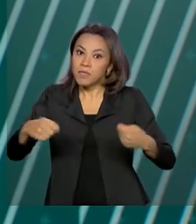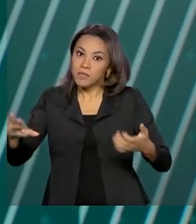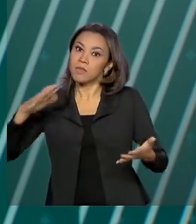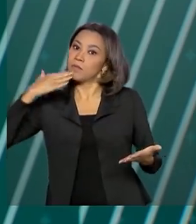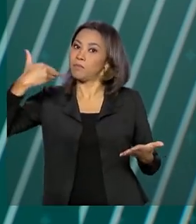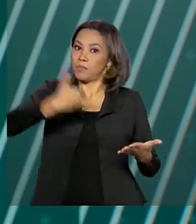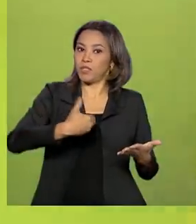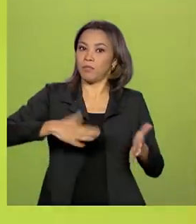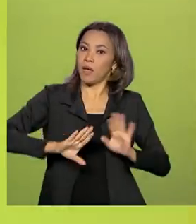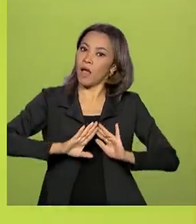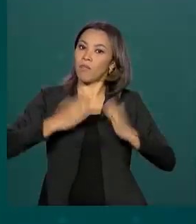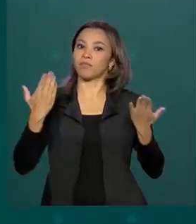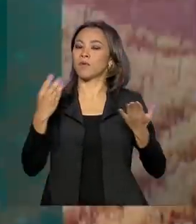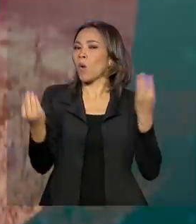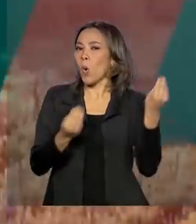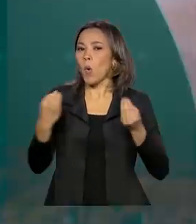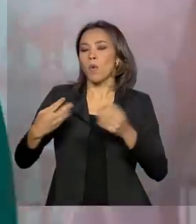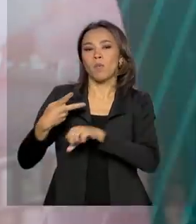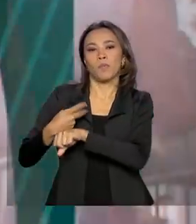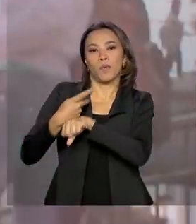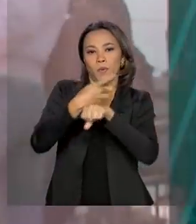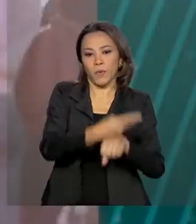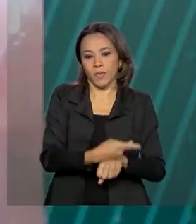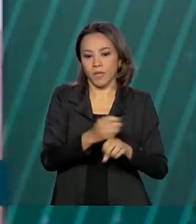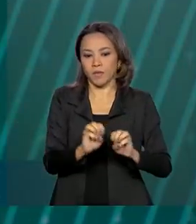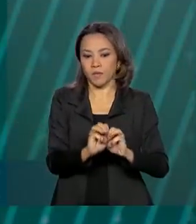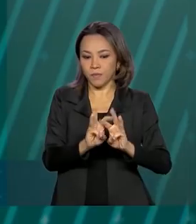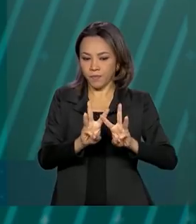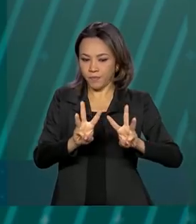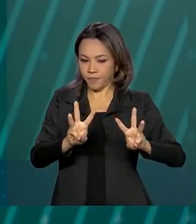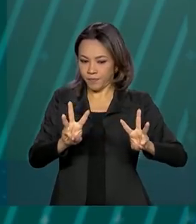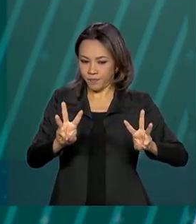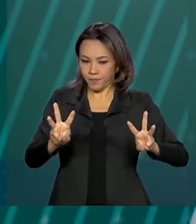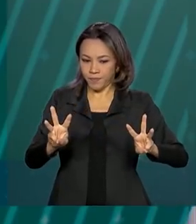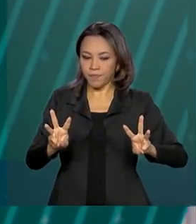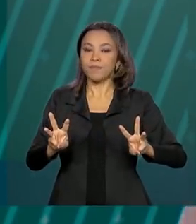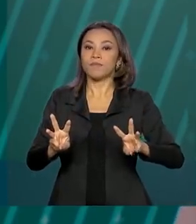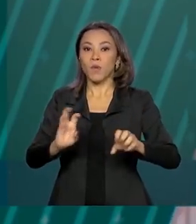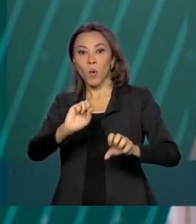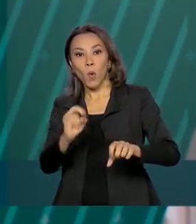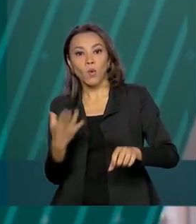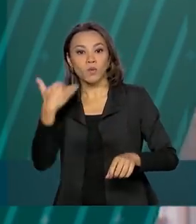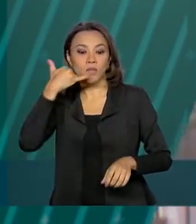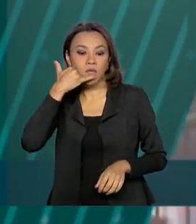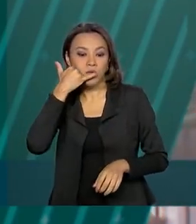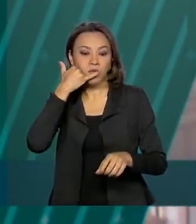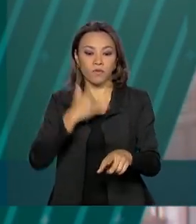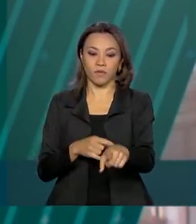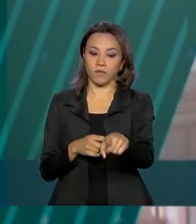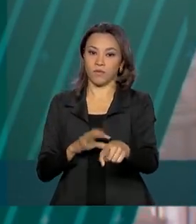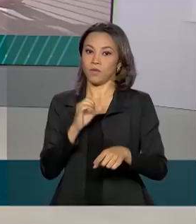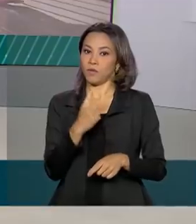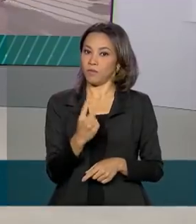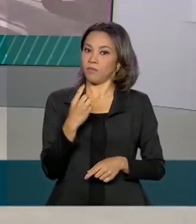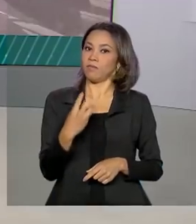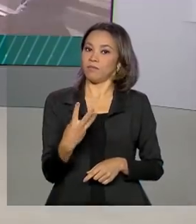seguro defeso por meio dos canais Meu INSS na internet ou no telefone 135.